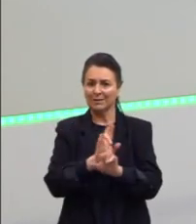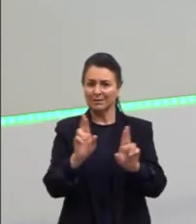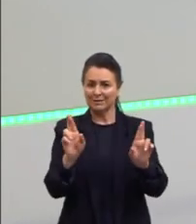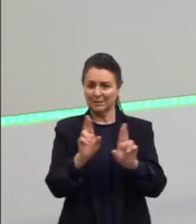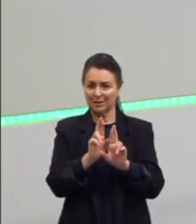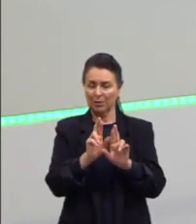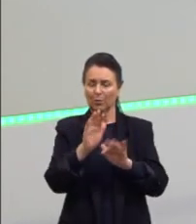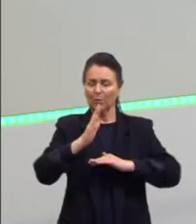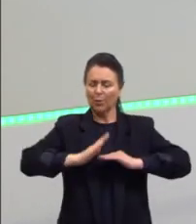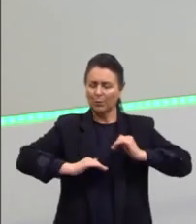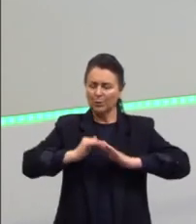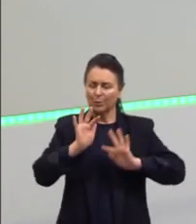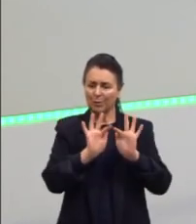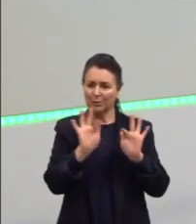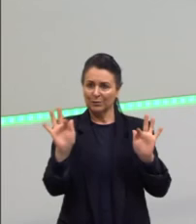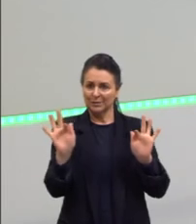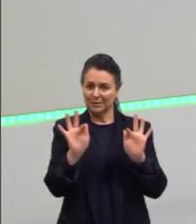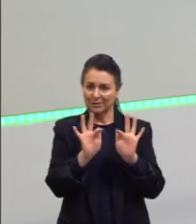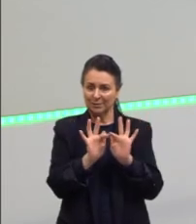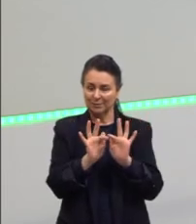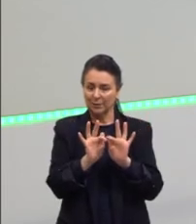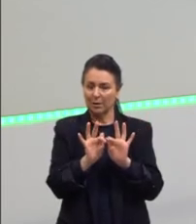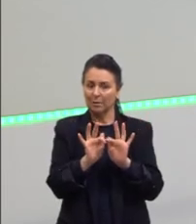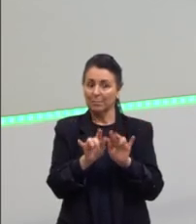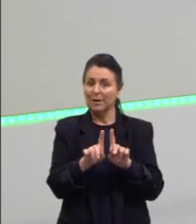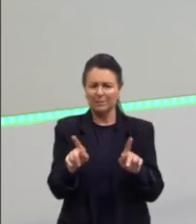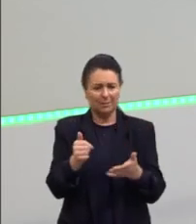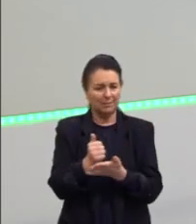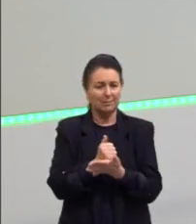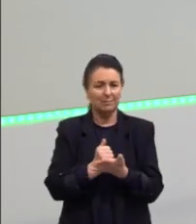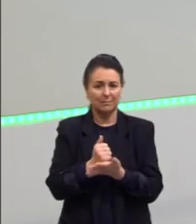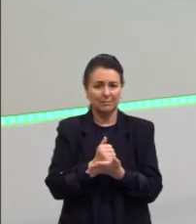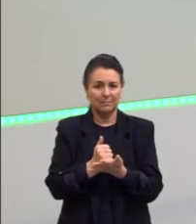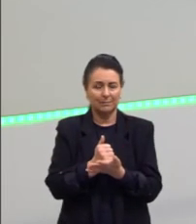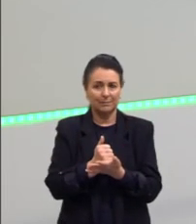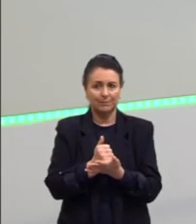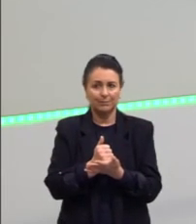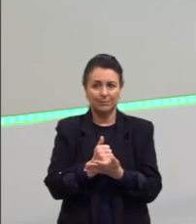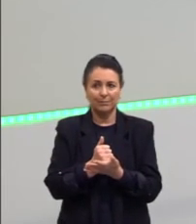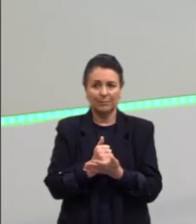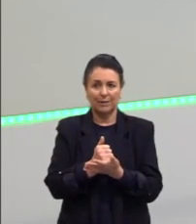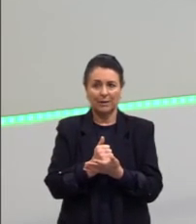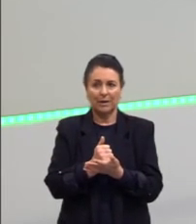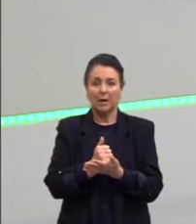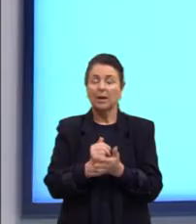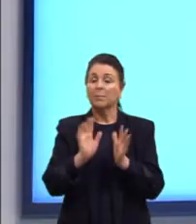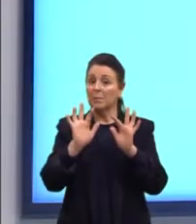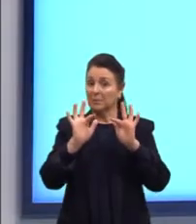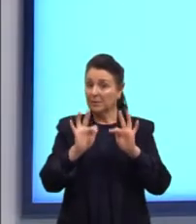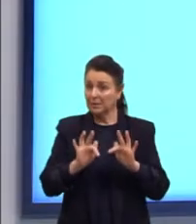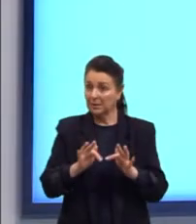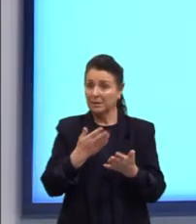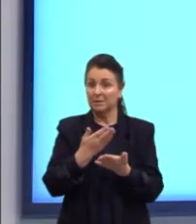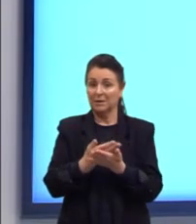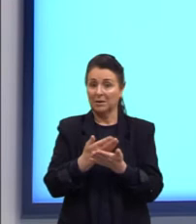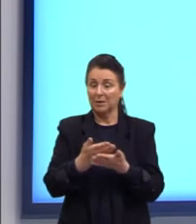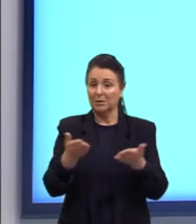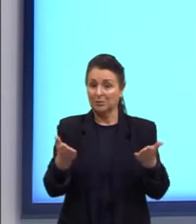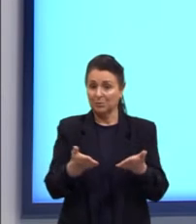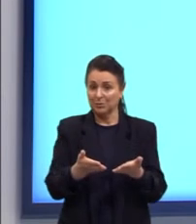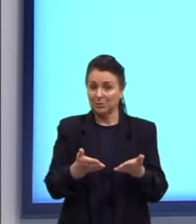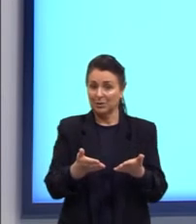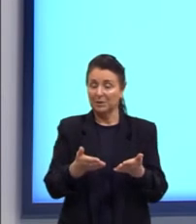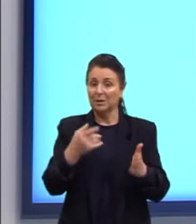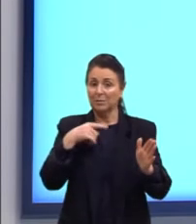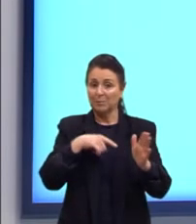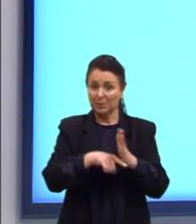uma função, embora que ela fosse bem básica, né? E para a gente finalizar a nossa aula, eu trouxe a